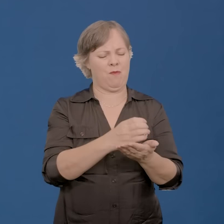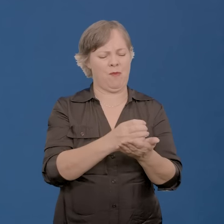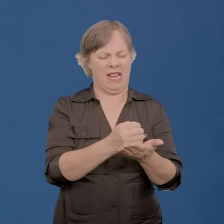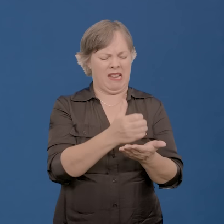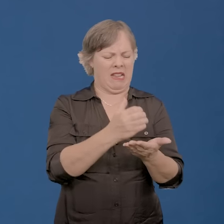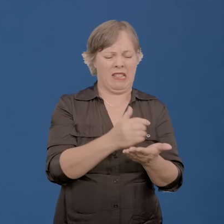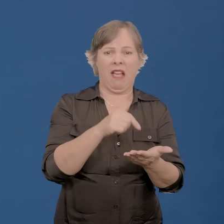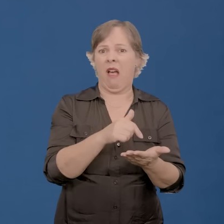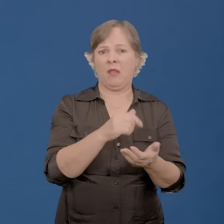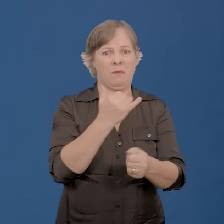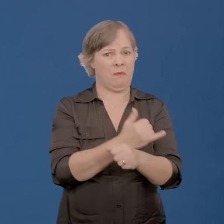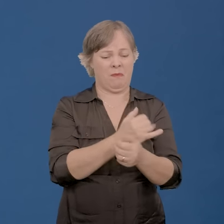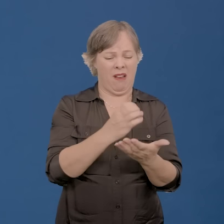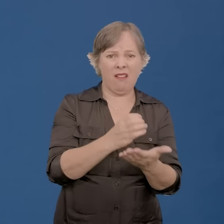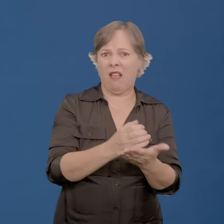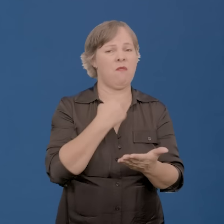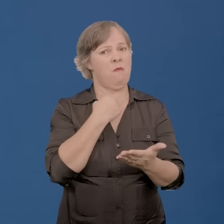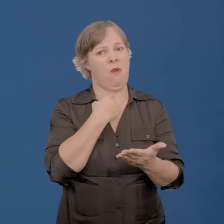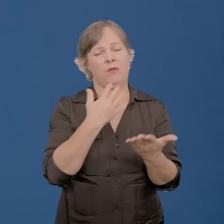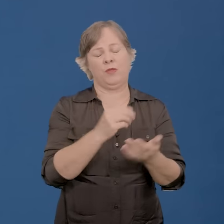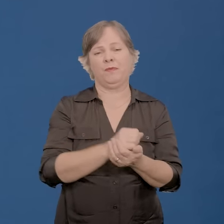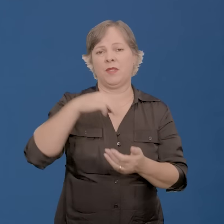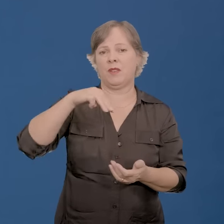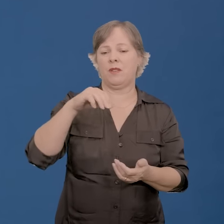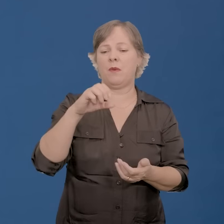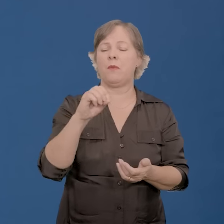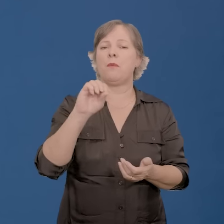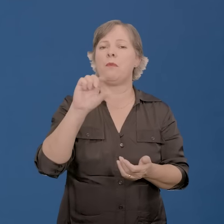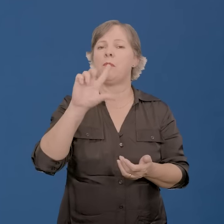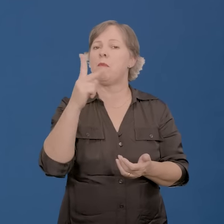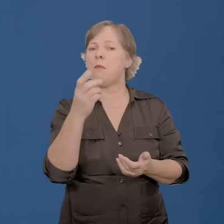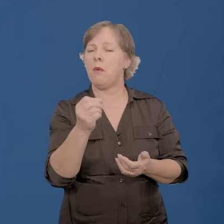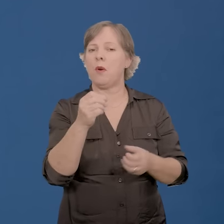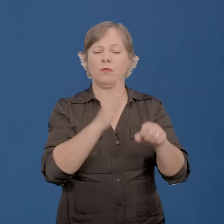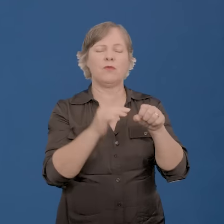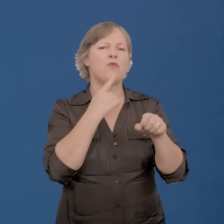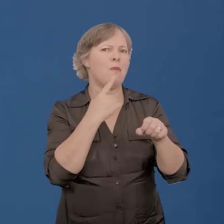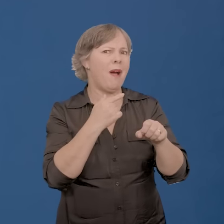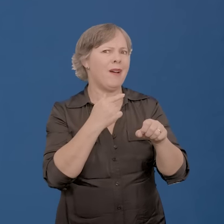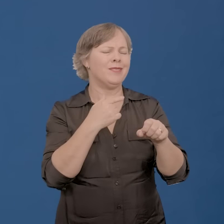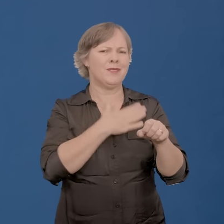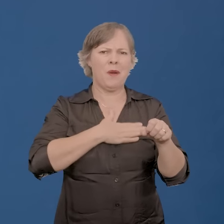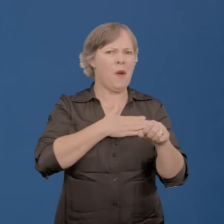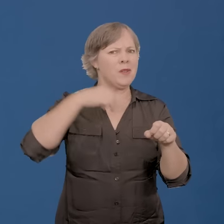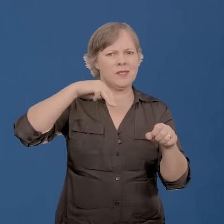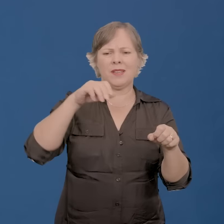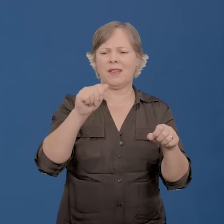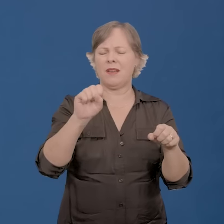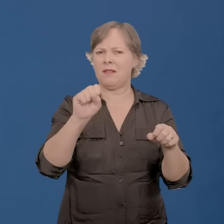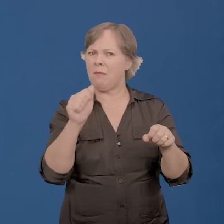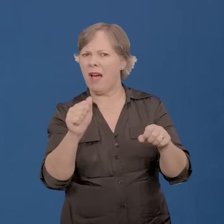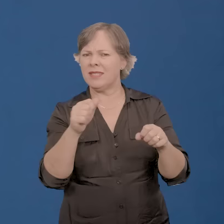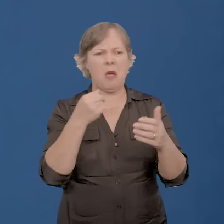Tipo, enlatados. Então, se o molho de tomate, ela gosta muito de massa, eu já não uso mais, eu já não